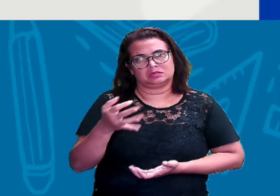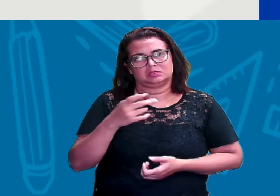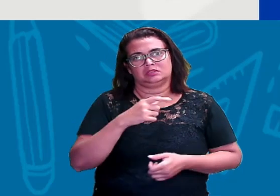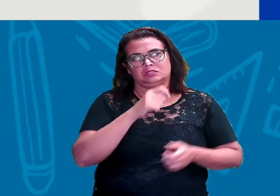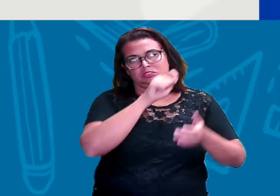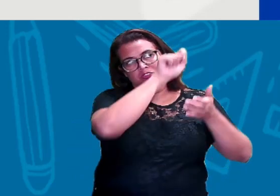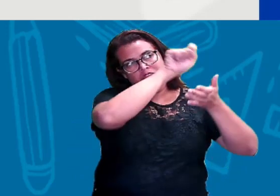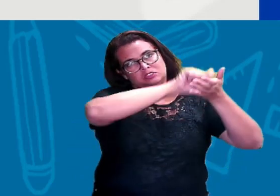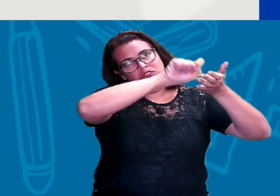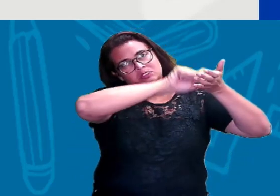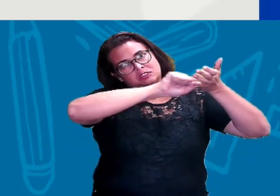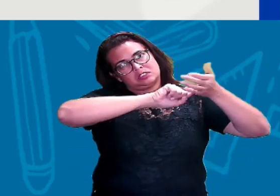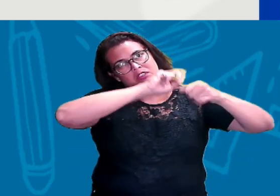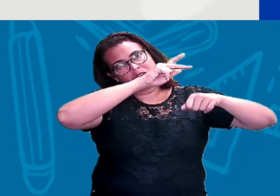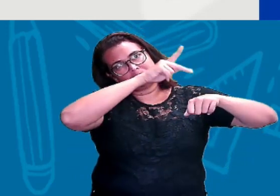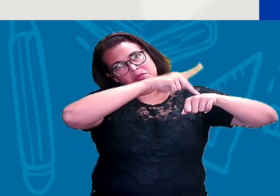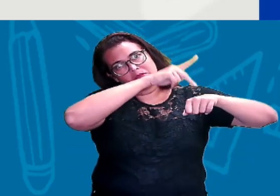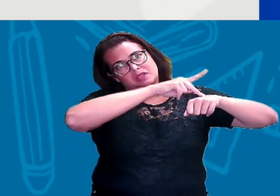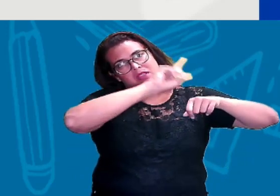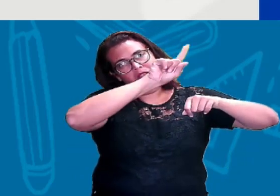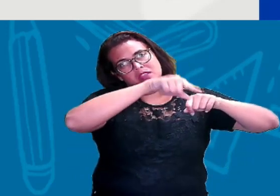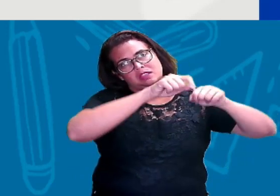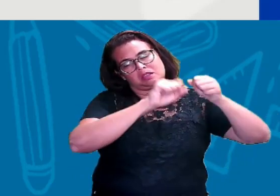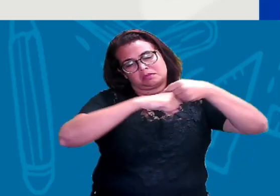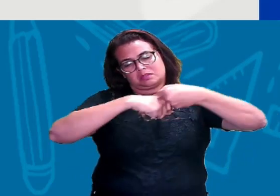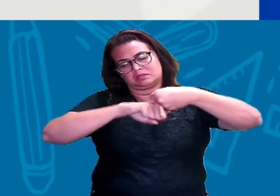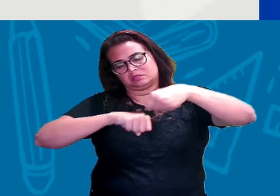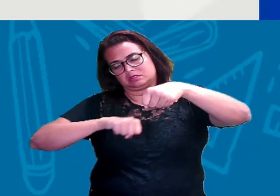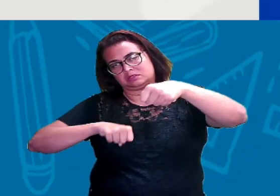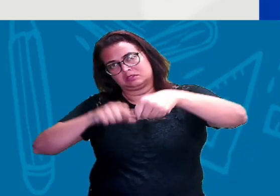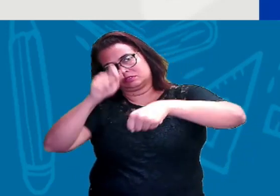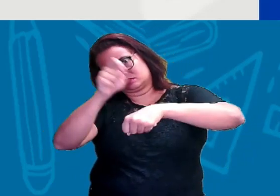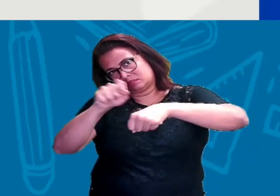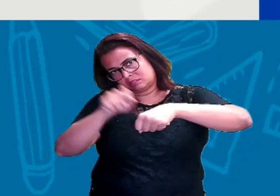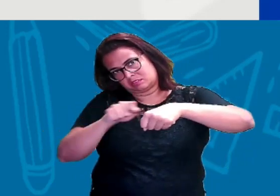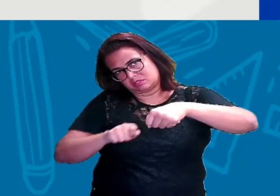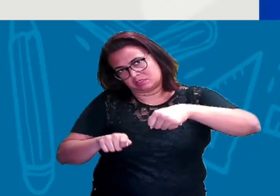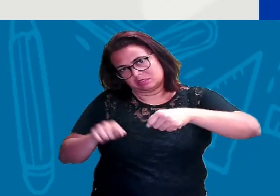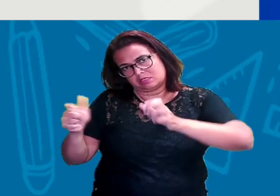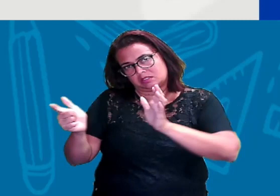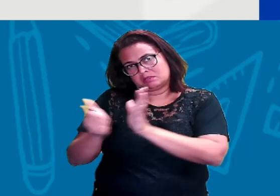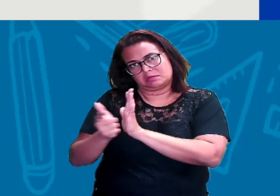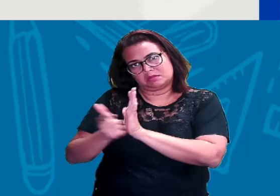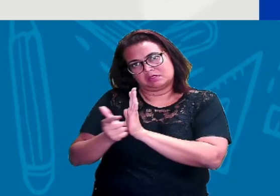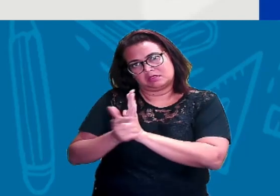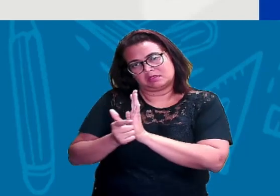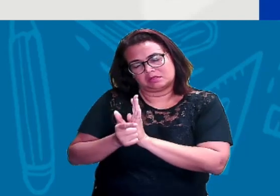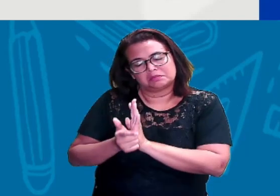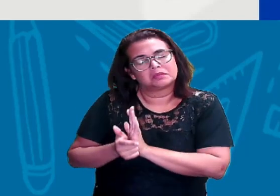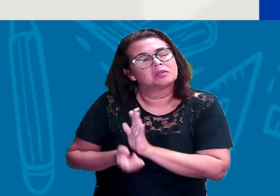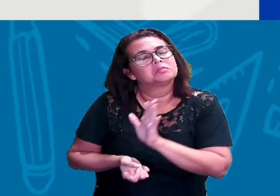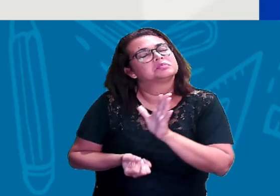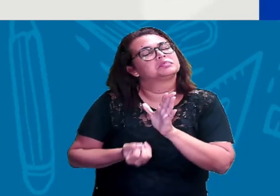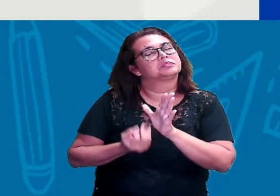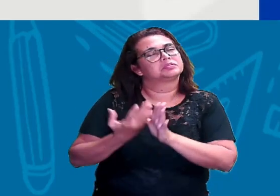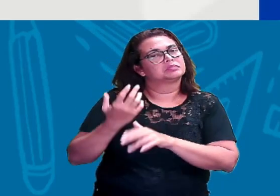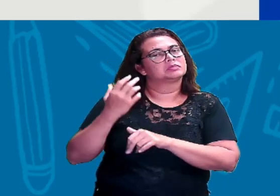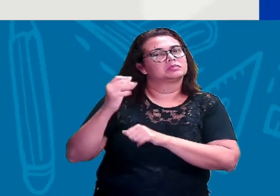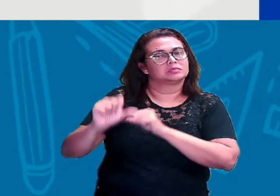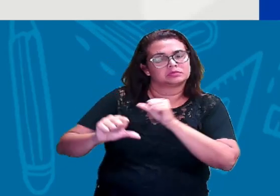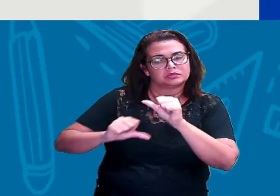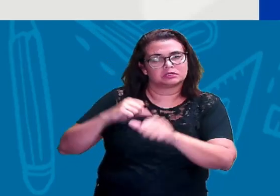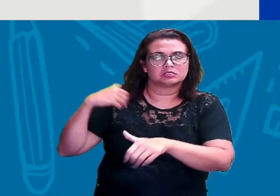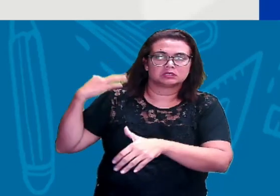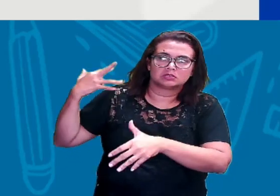pedras e depois é que foi retirado para o papel, originando aí o alfabeto e, por consequência, sendo modificado